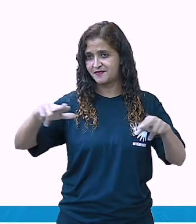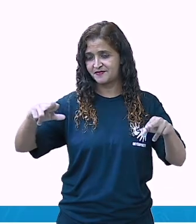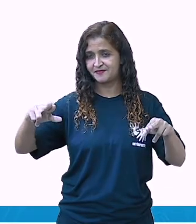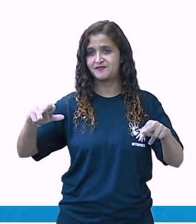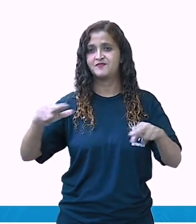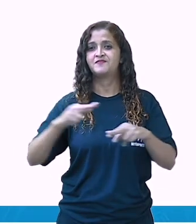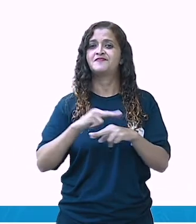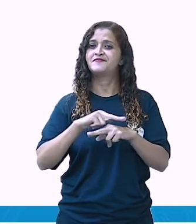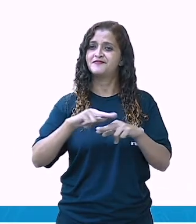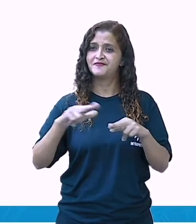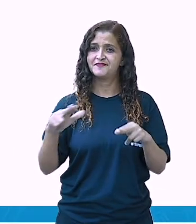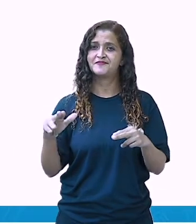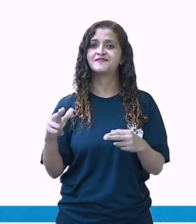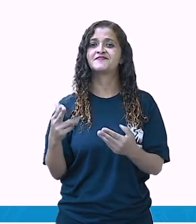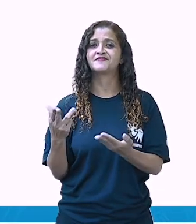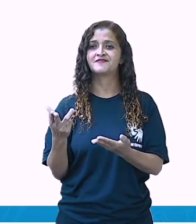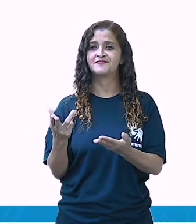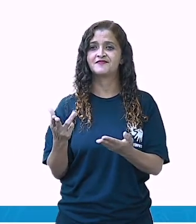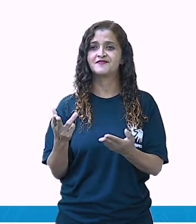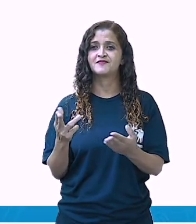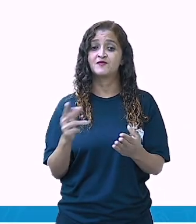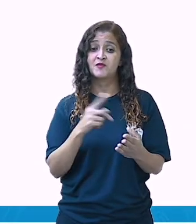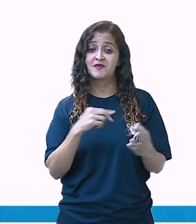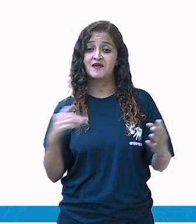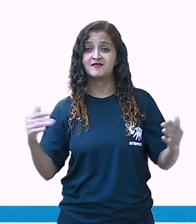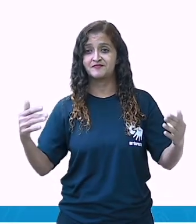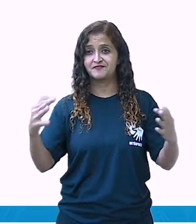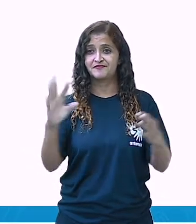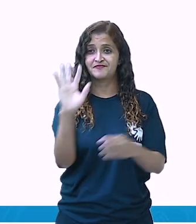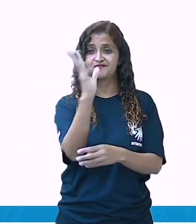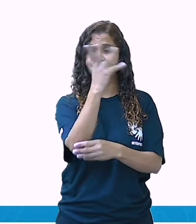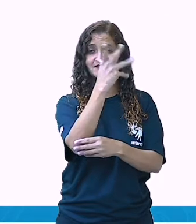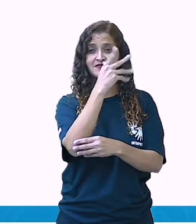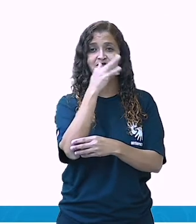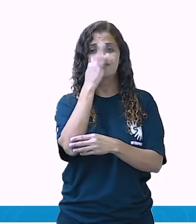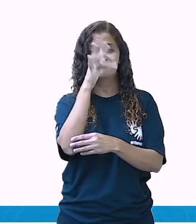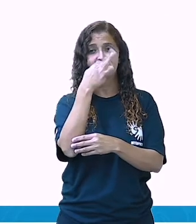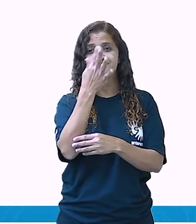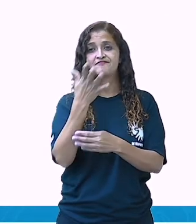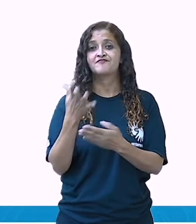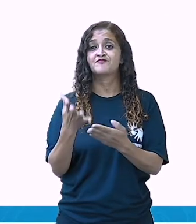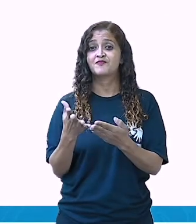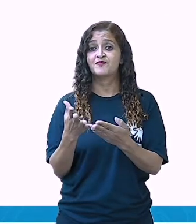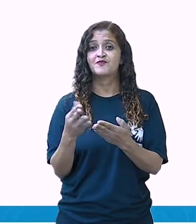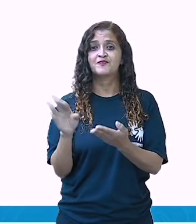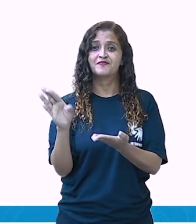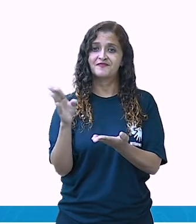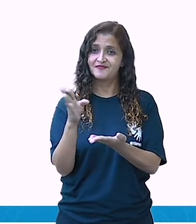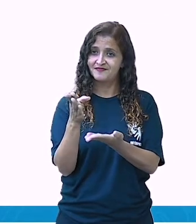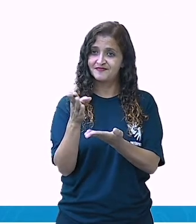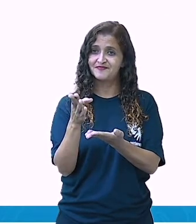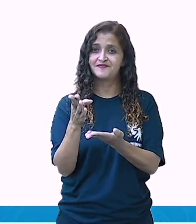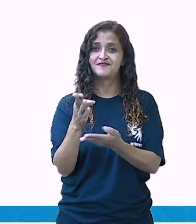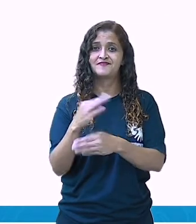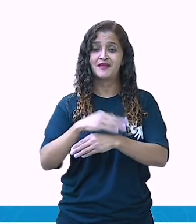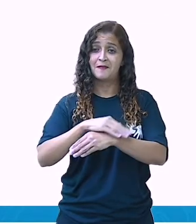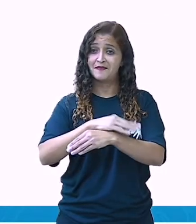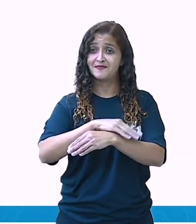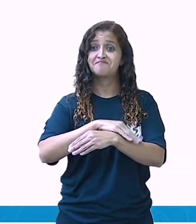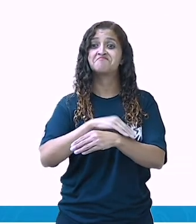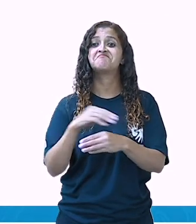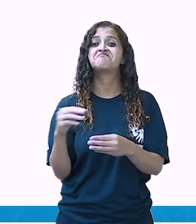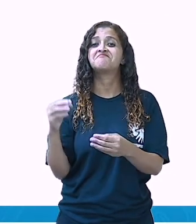tipos de passarinhos ali que estão em volta do jardim. E por último a gente tem o sapo, letra S.